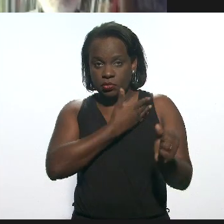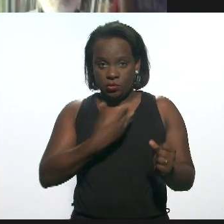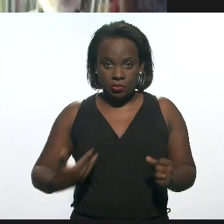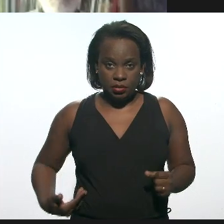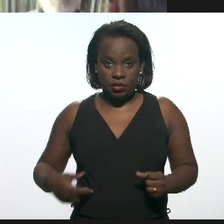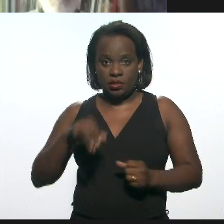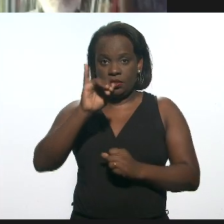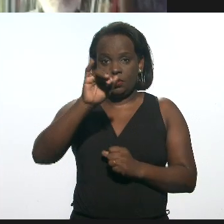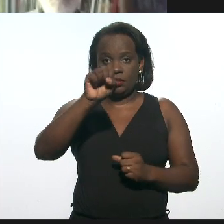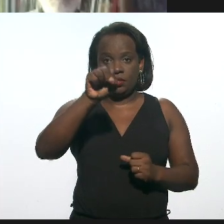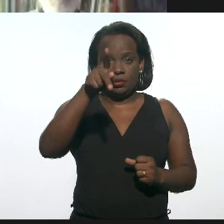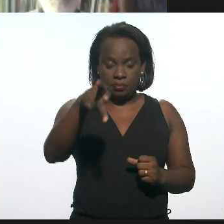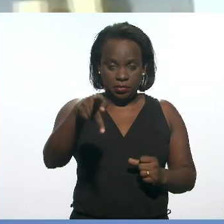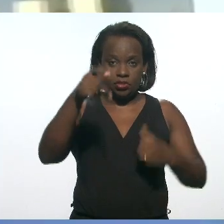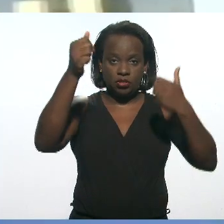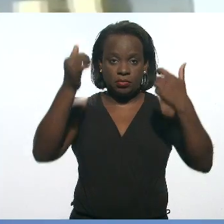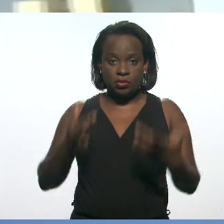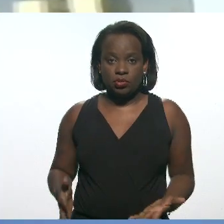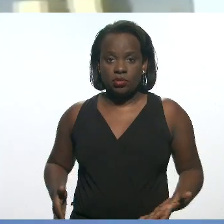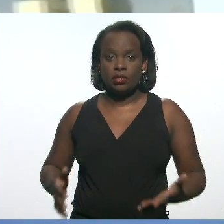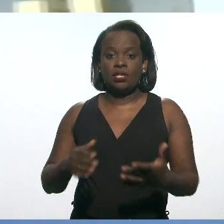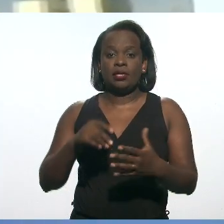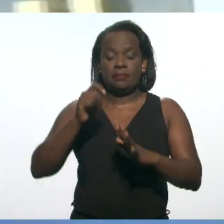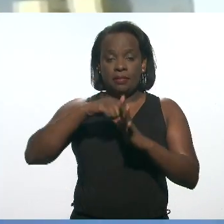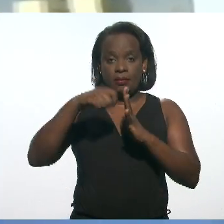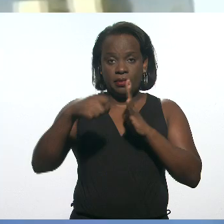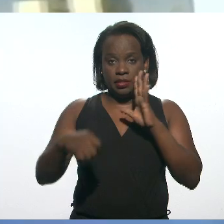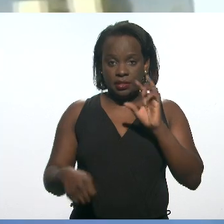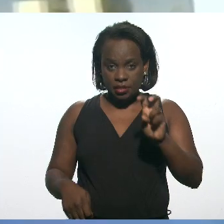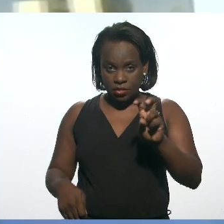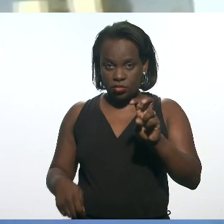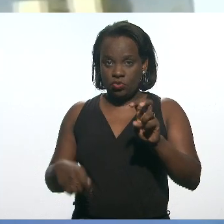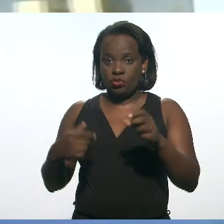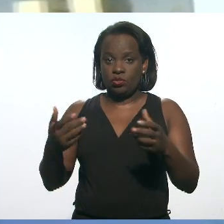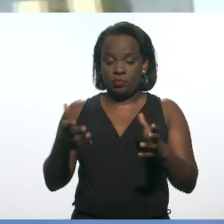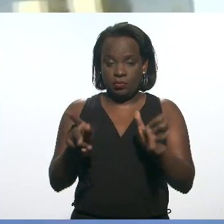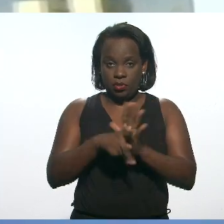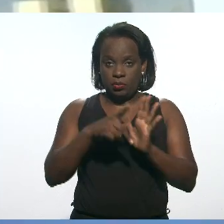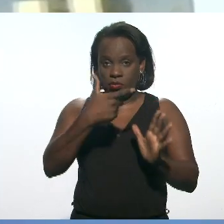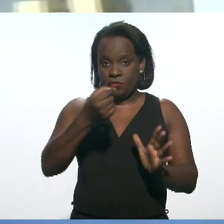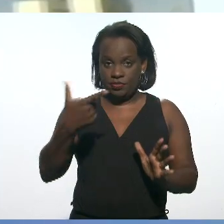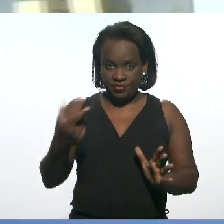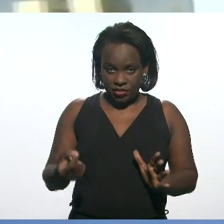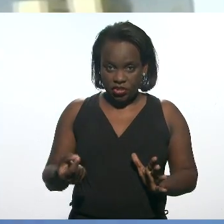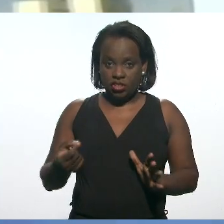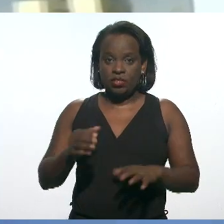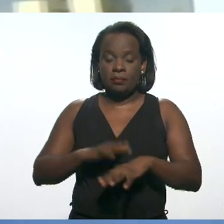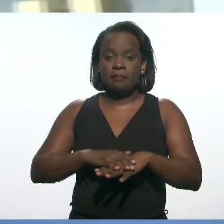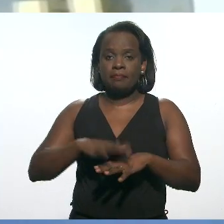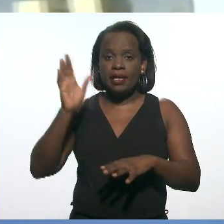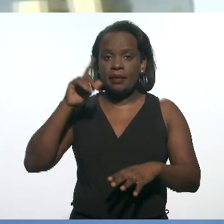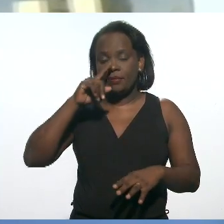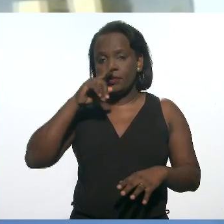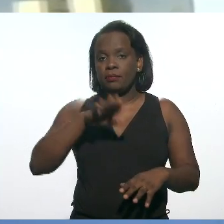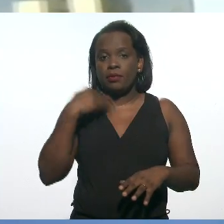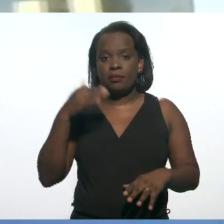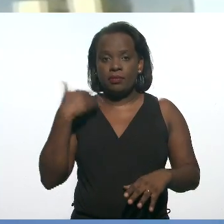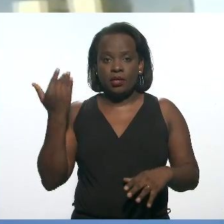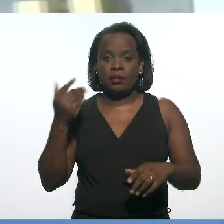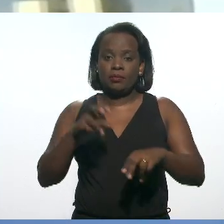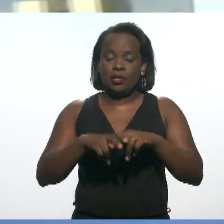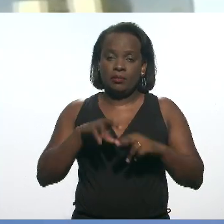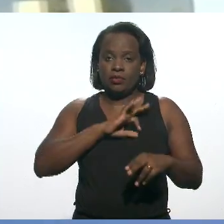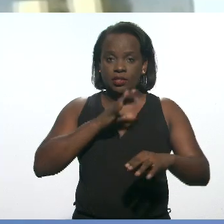o ISP, divulgou que os cinco primeiros meses do ano de 2020 foram os mais letais em matéria de